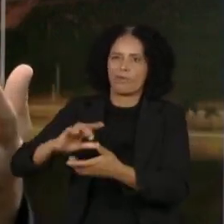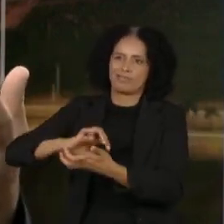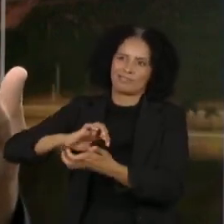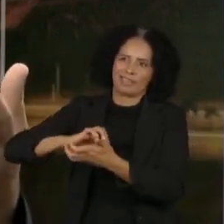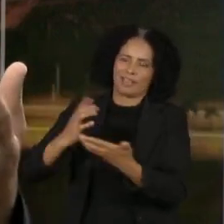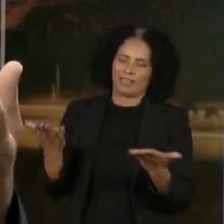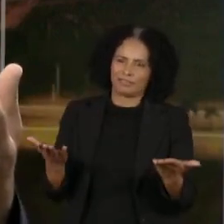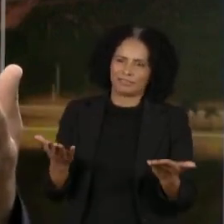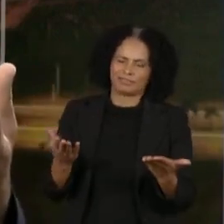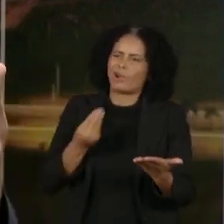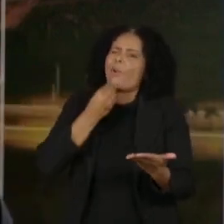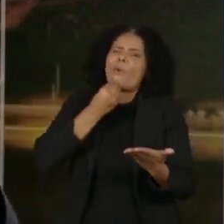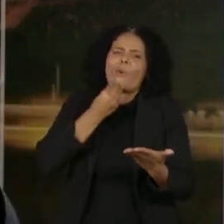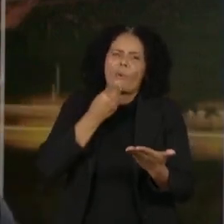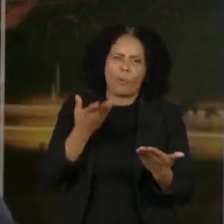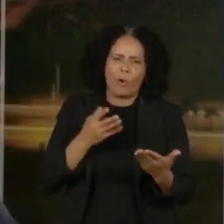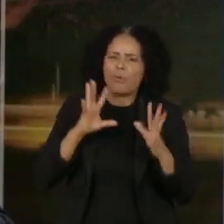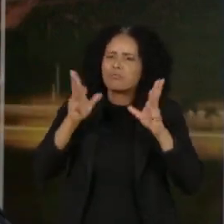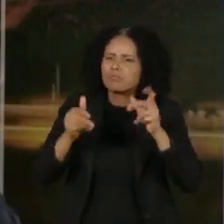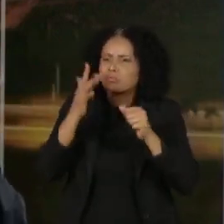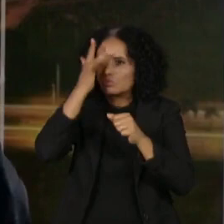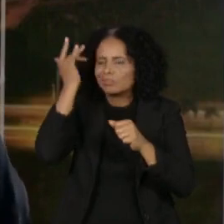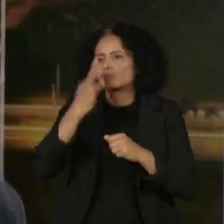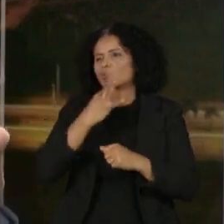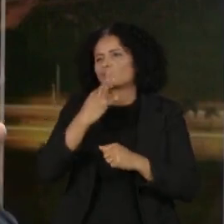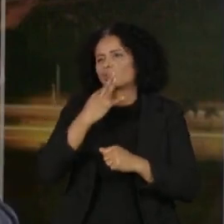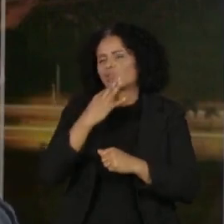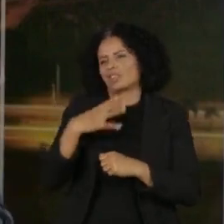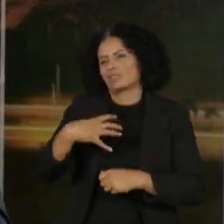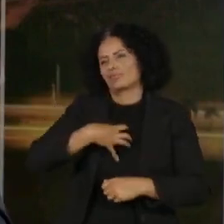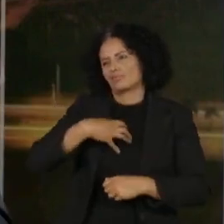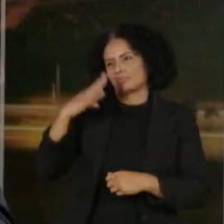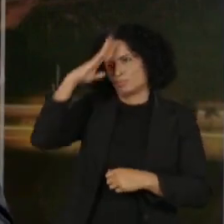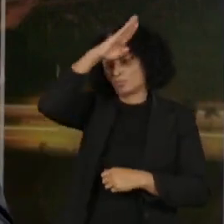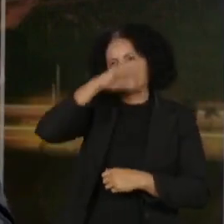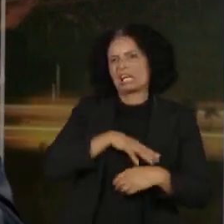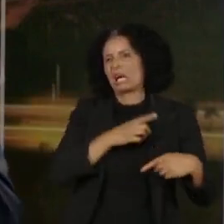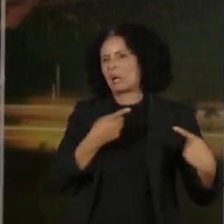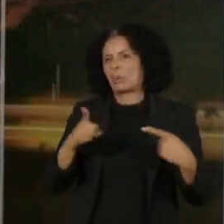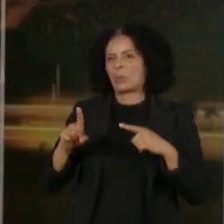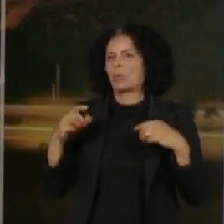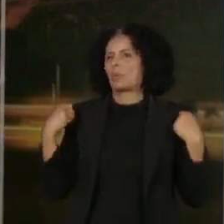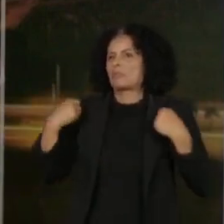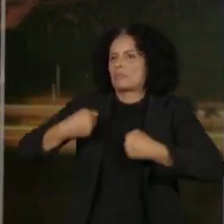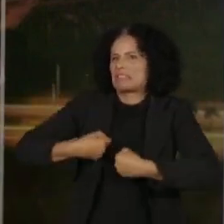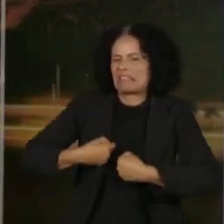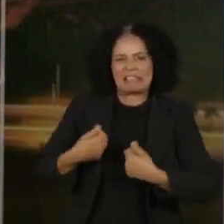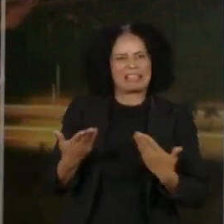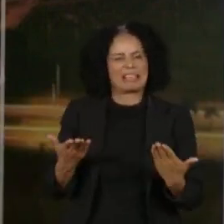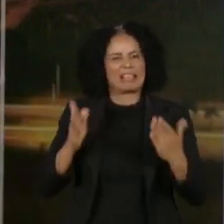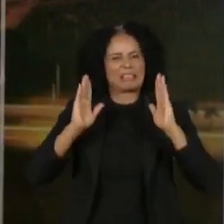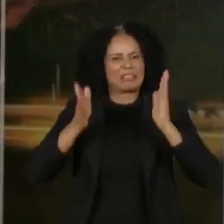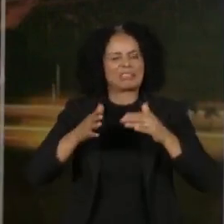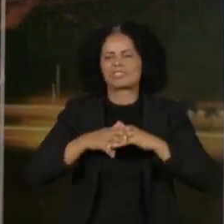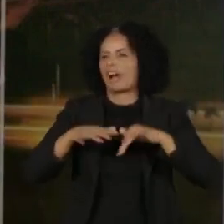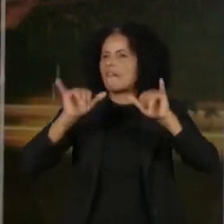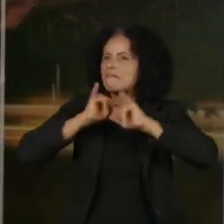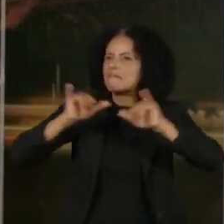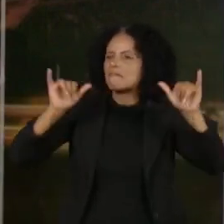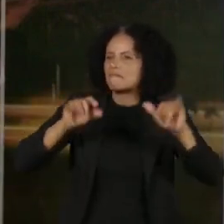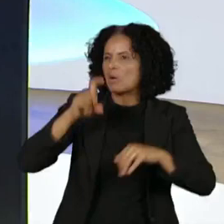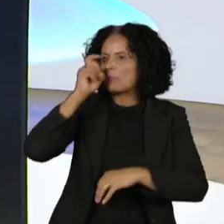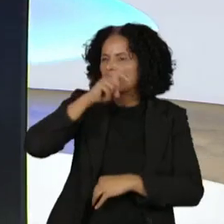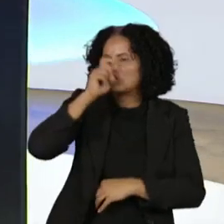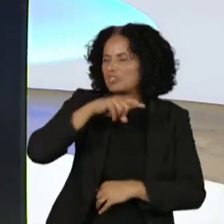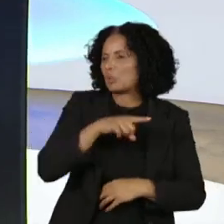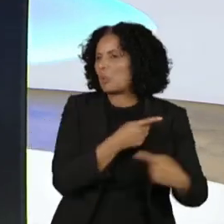o o Bolsonaro fez em relação ao Supremo Acordo do Brasil, em relação à agressão a ministros, estimulou fake news contra os ministros e ministros